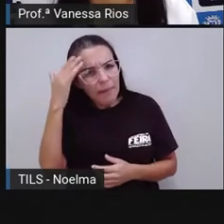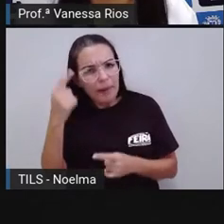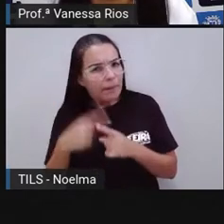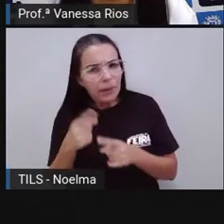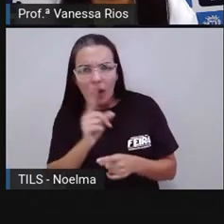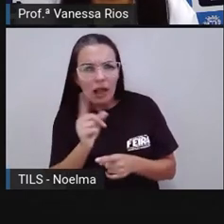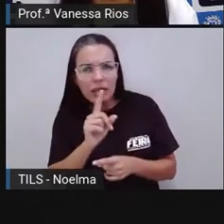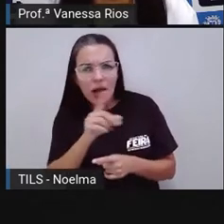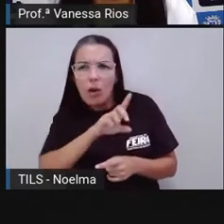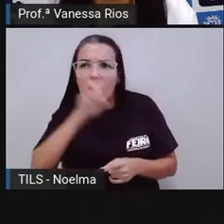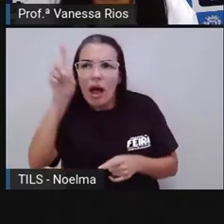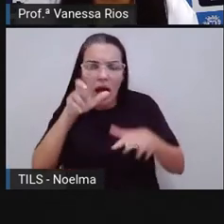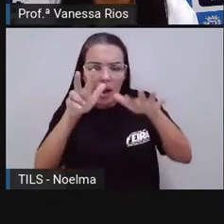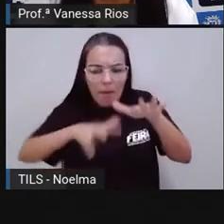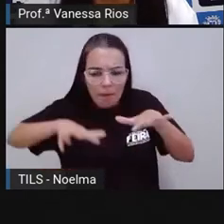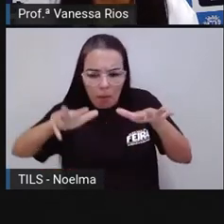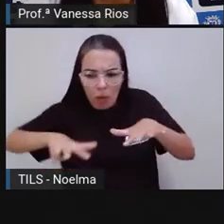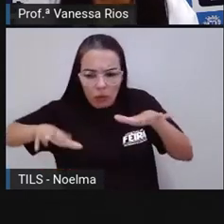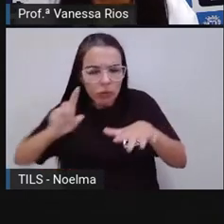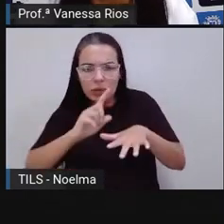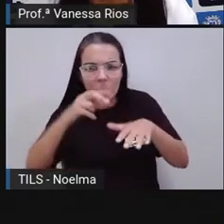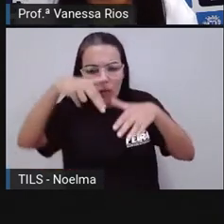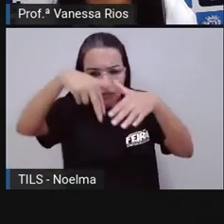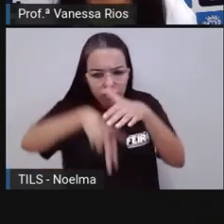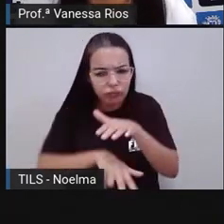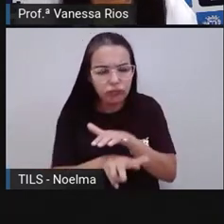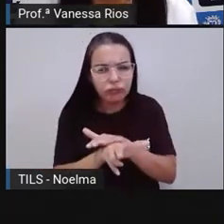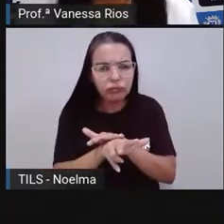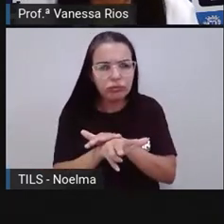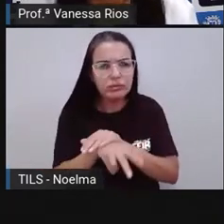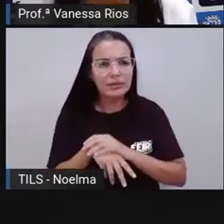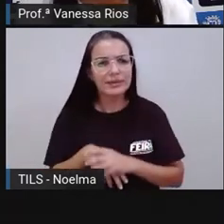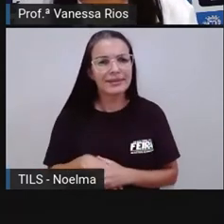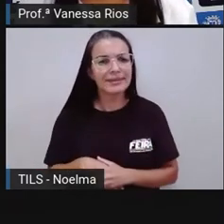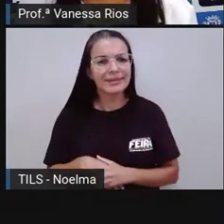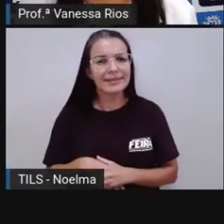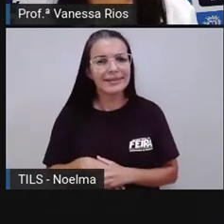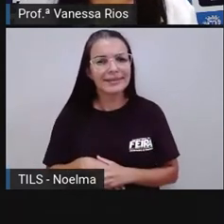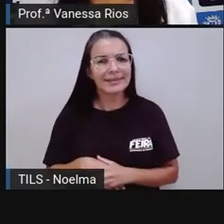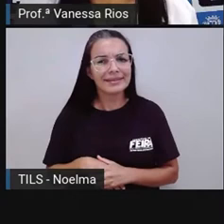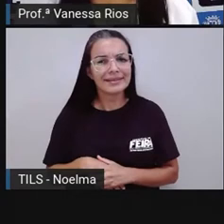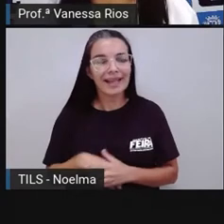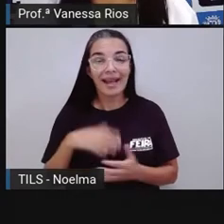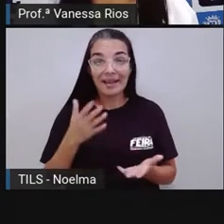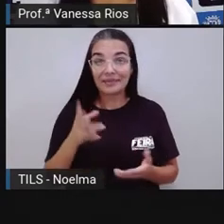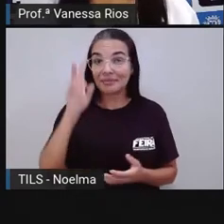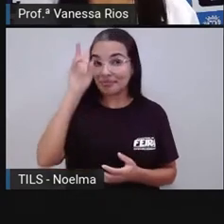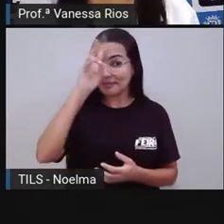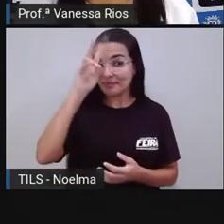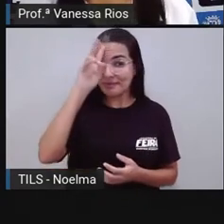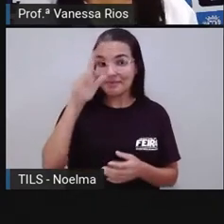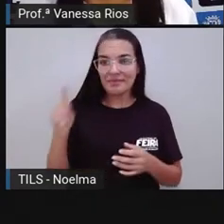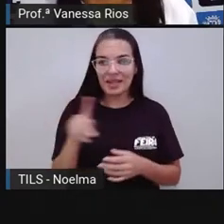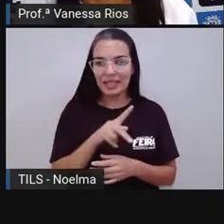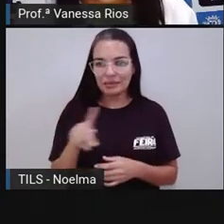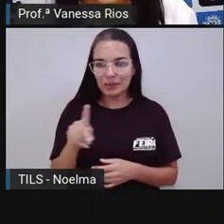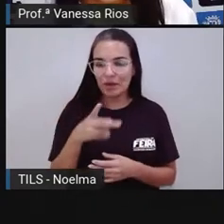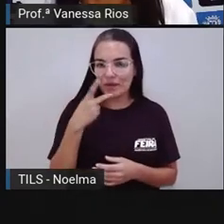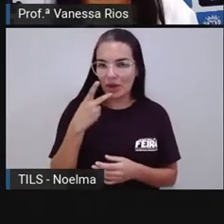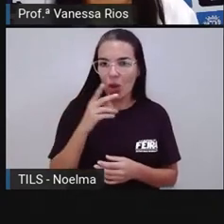se afunda aí no mar morto? Olhem só! Lembra aí que a Pró falou sobre a questão da